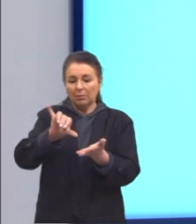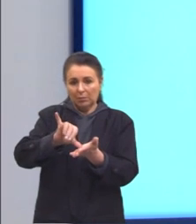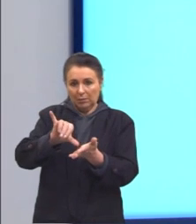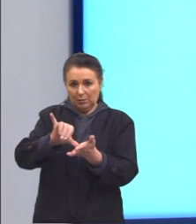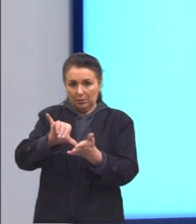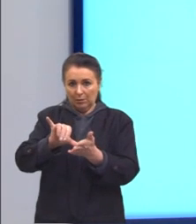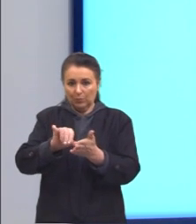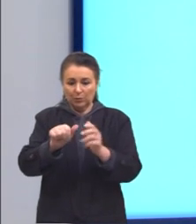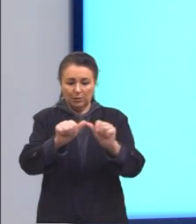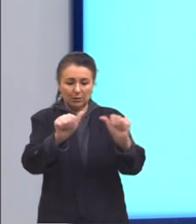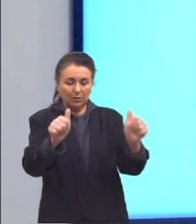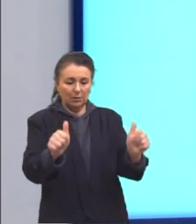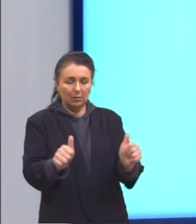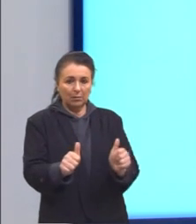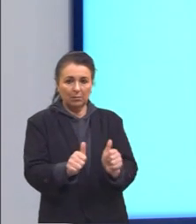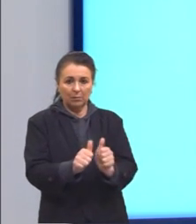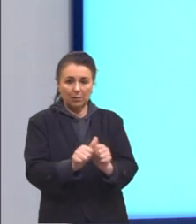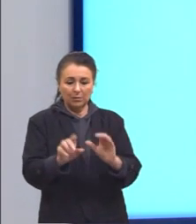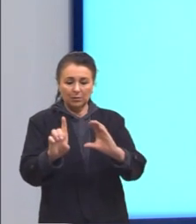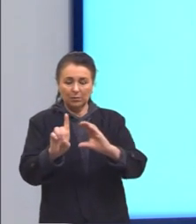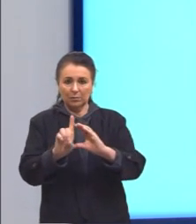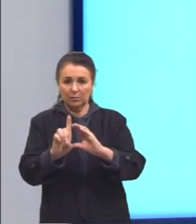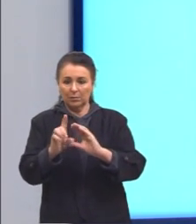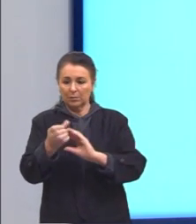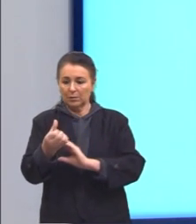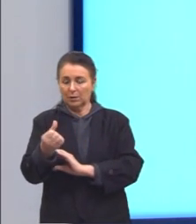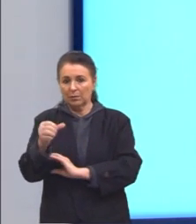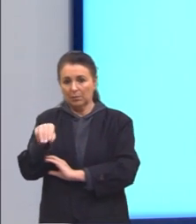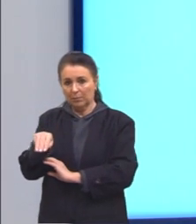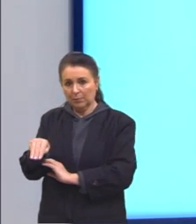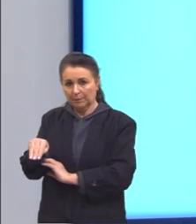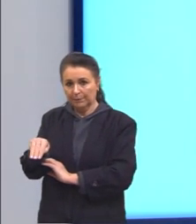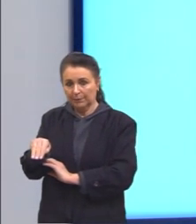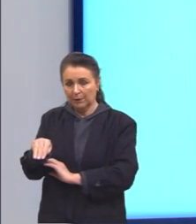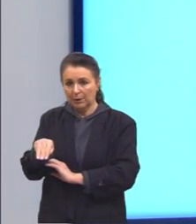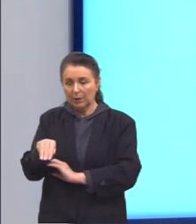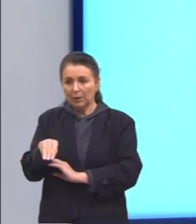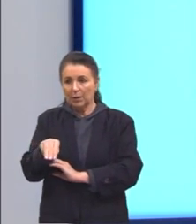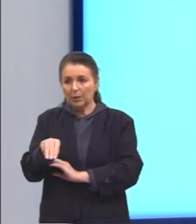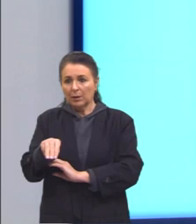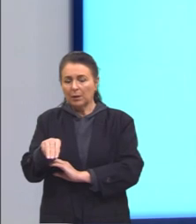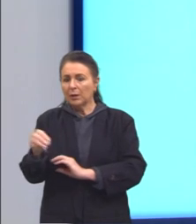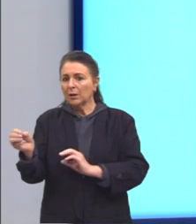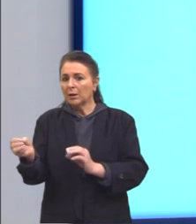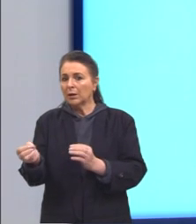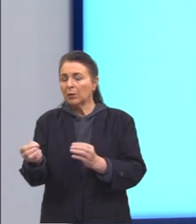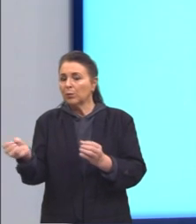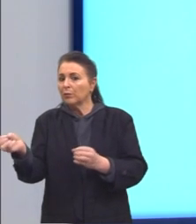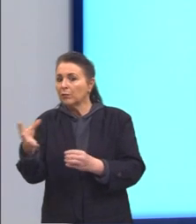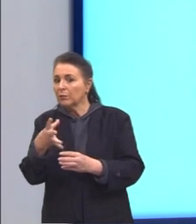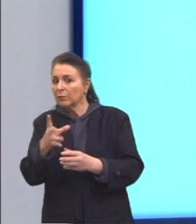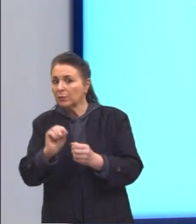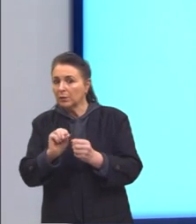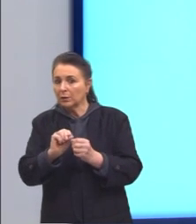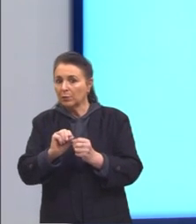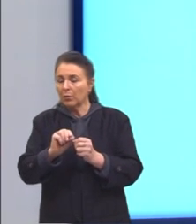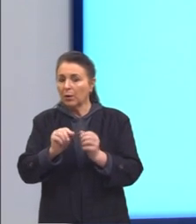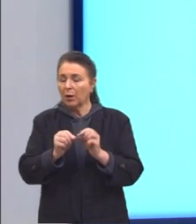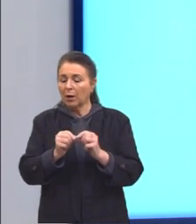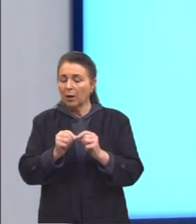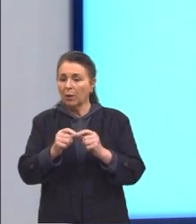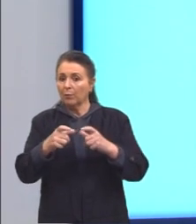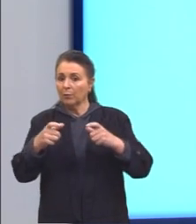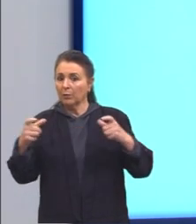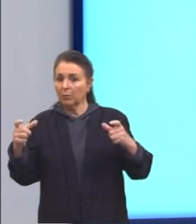figuras, o diâmetro inicial de 6 metros e a região nova ali aumentando os 8 metros.